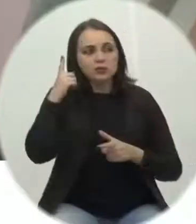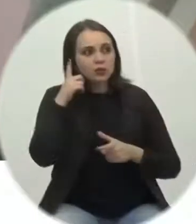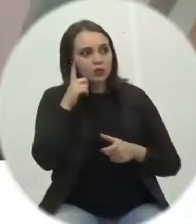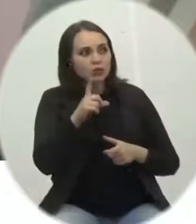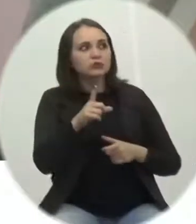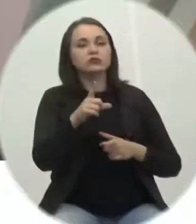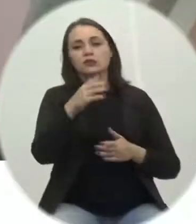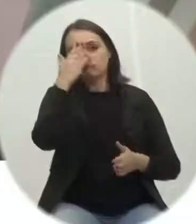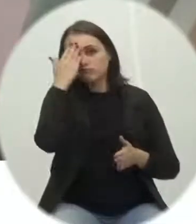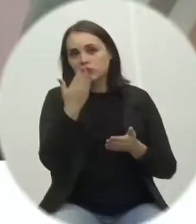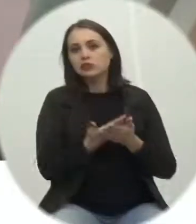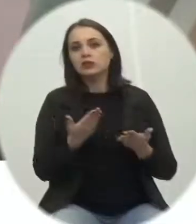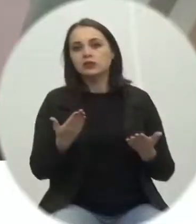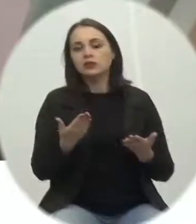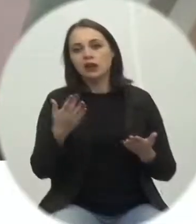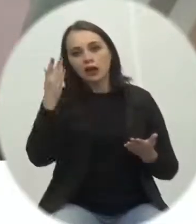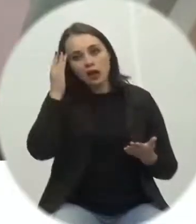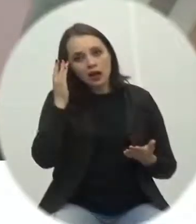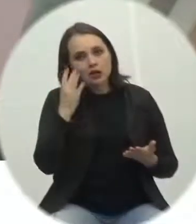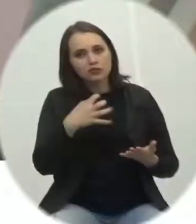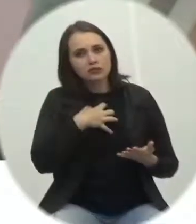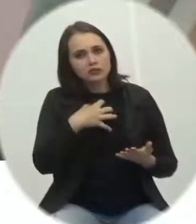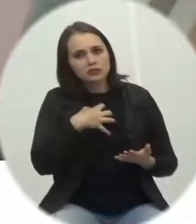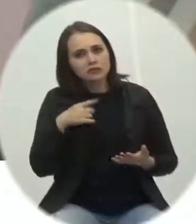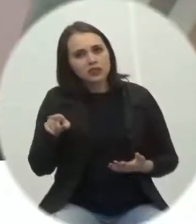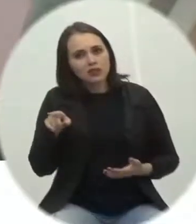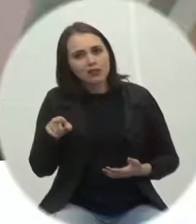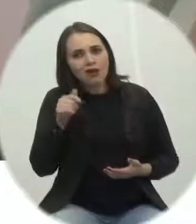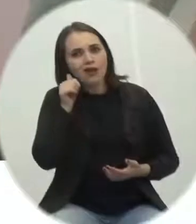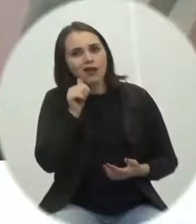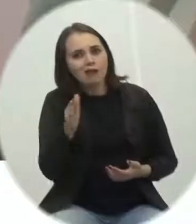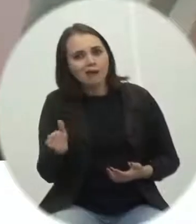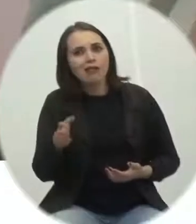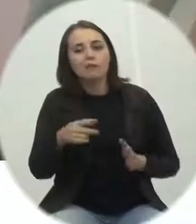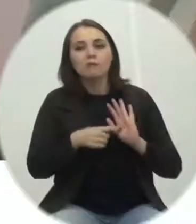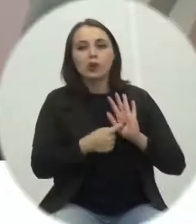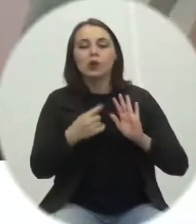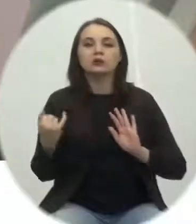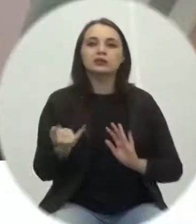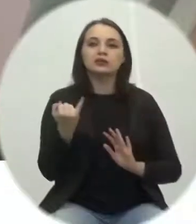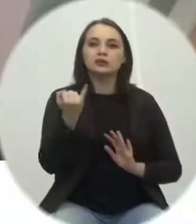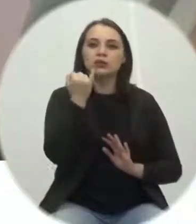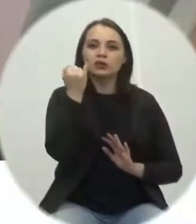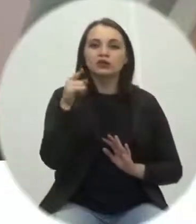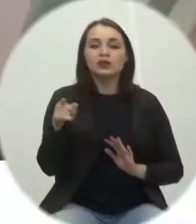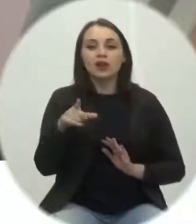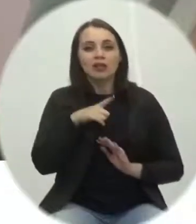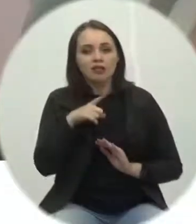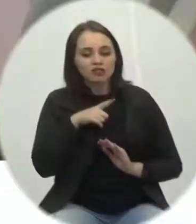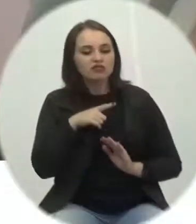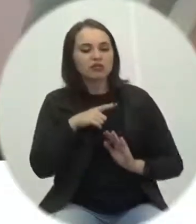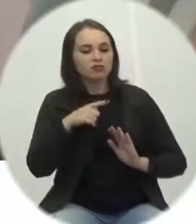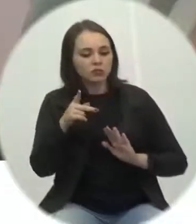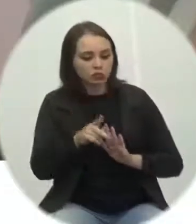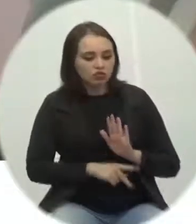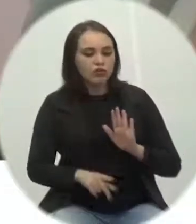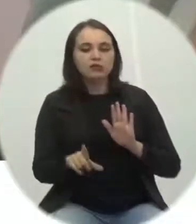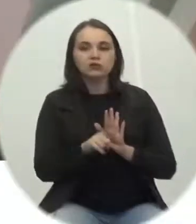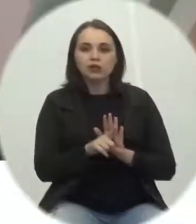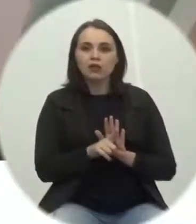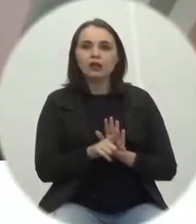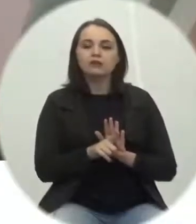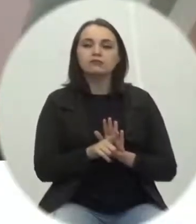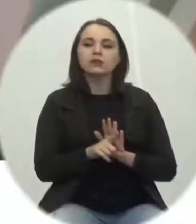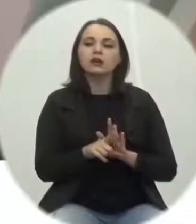aprovação. Eu acho que essa sensibilidade mostra a importância que ela deu para o projeto, o